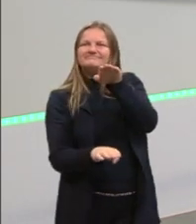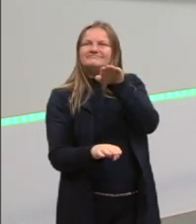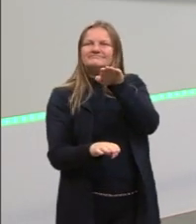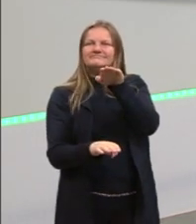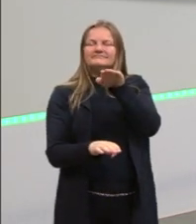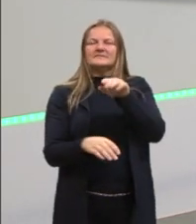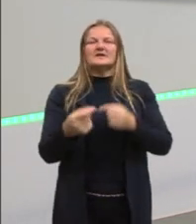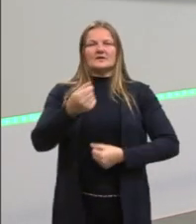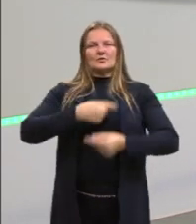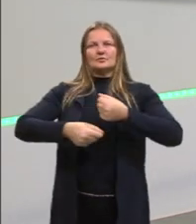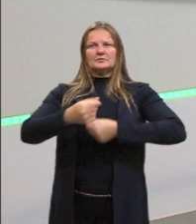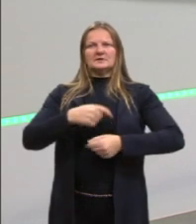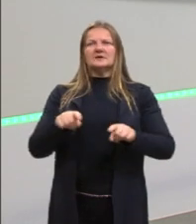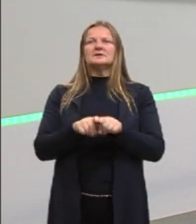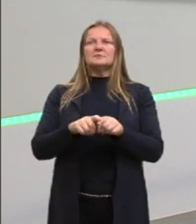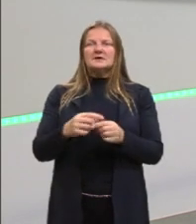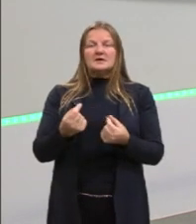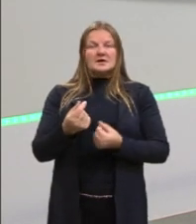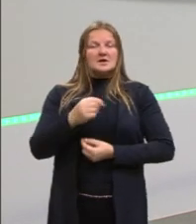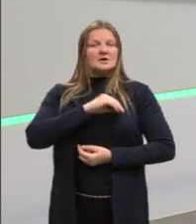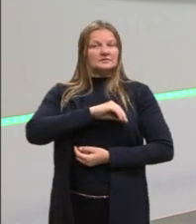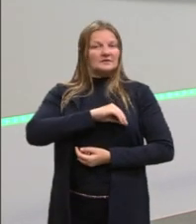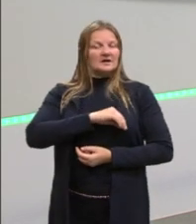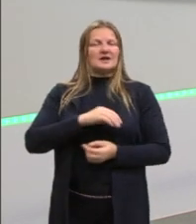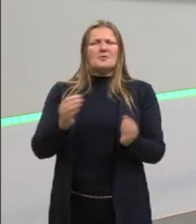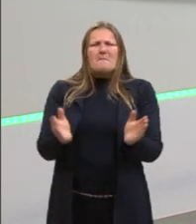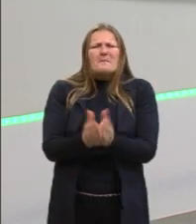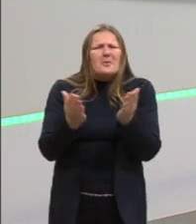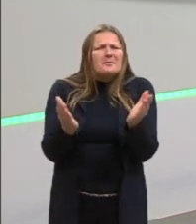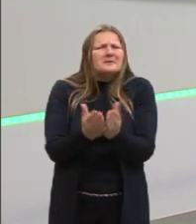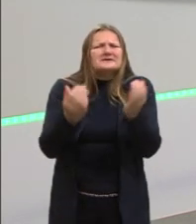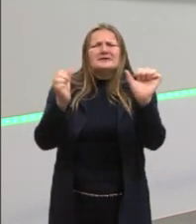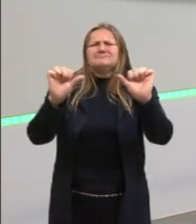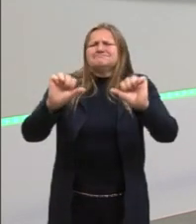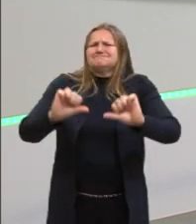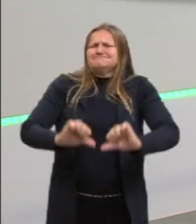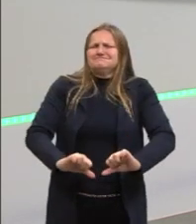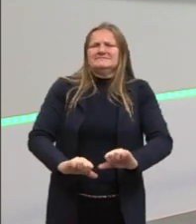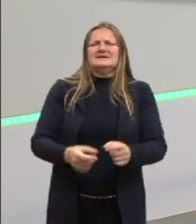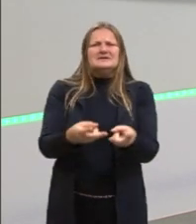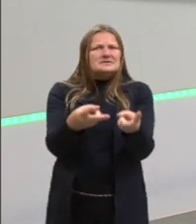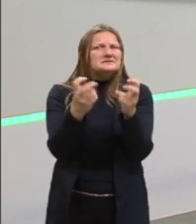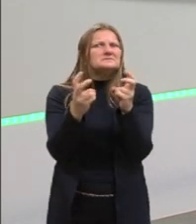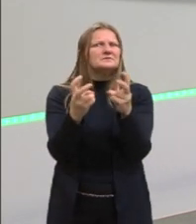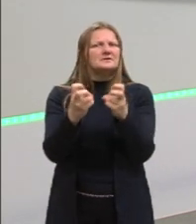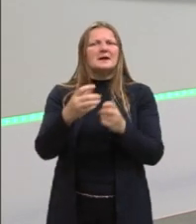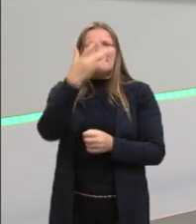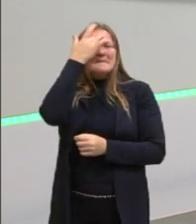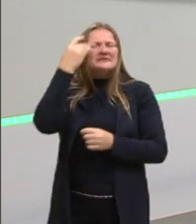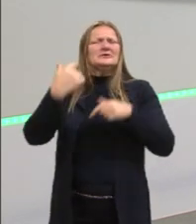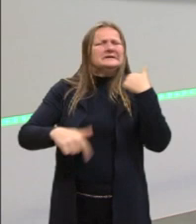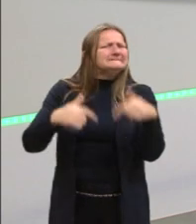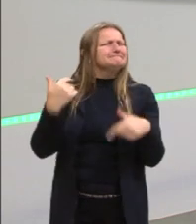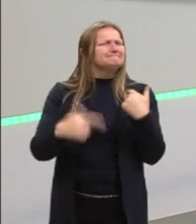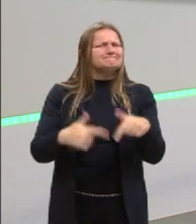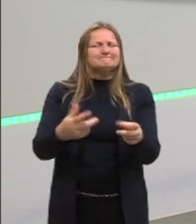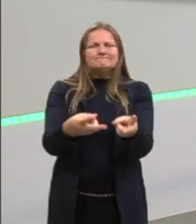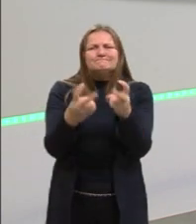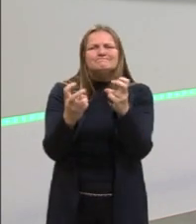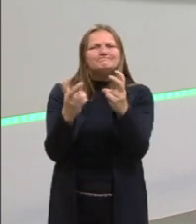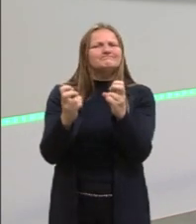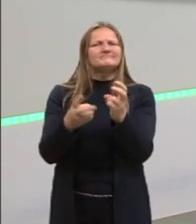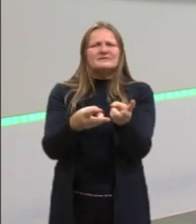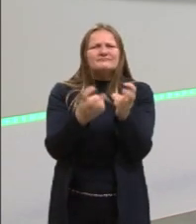aumentou a concentração de renda, aumentou a pobreza, aumentou a exploração dos trabalhadores. Então, os trabalhadores foram